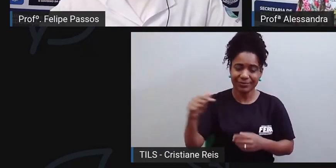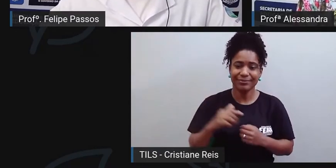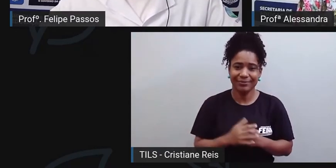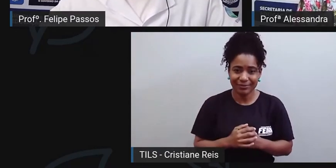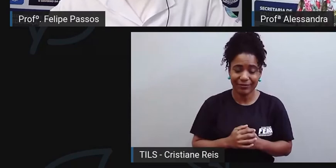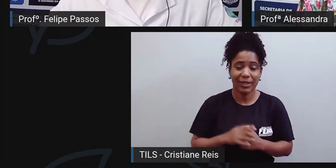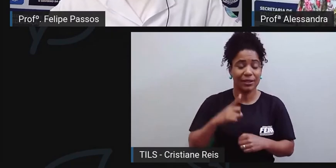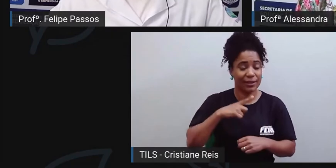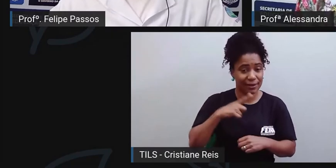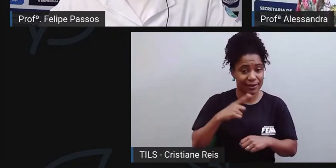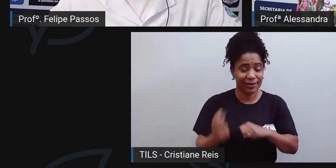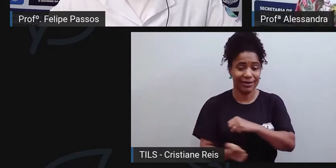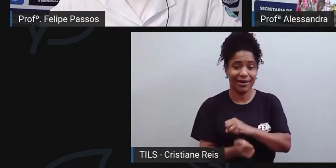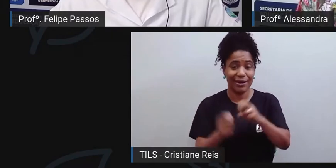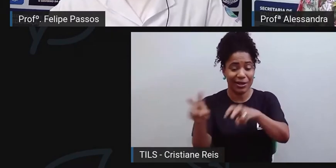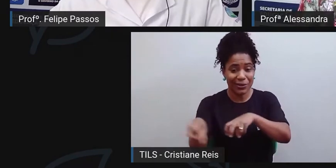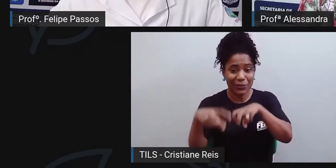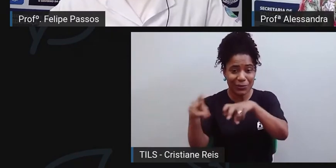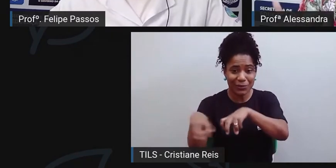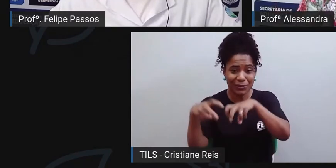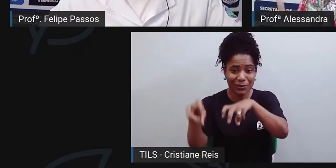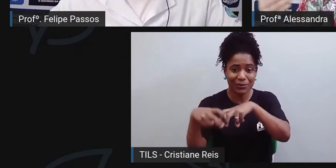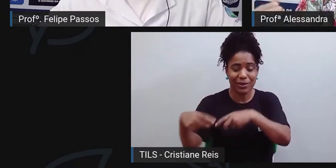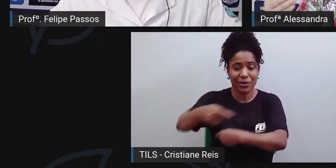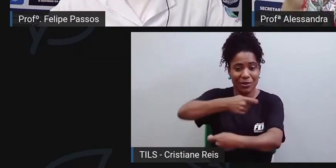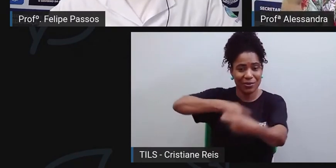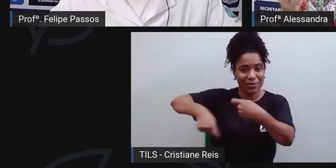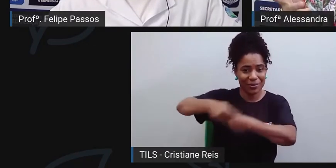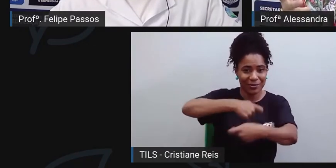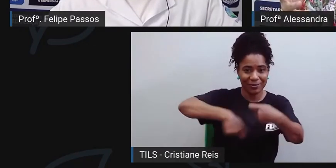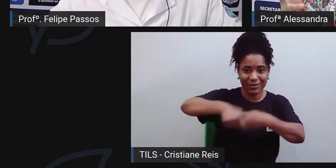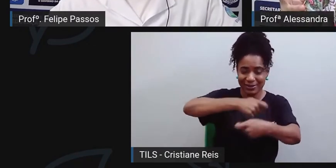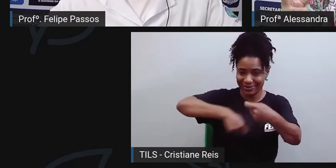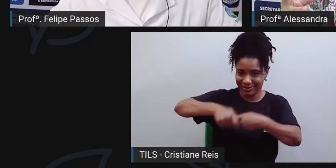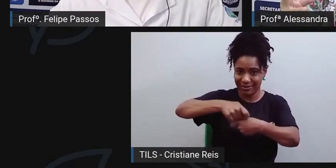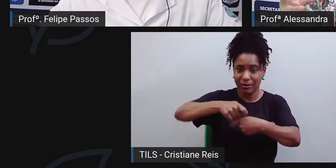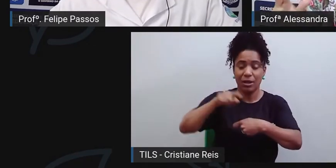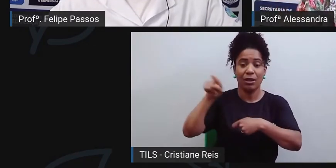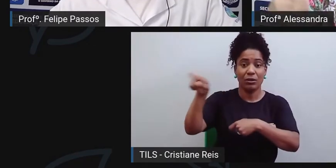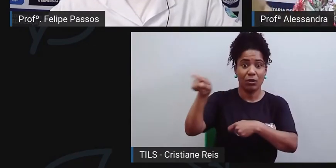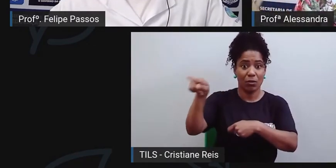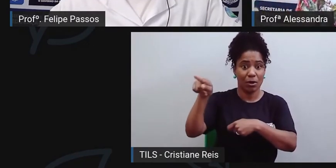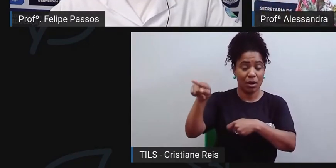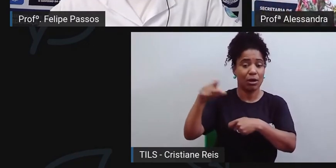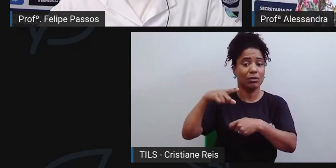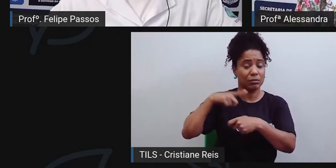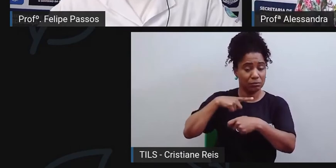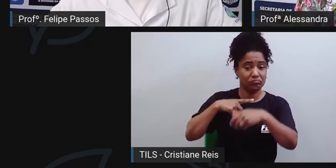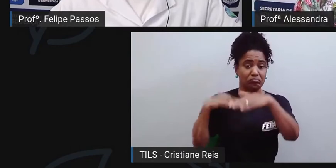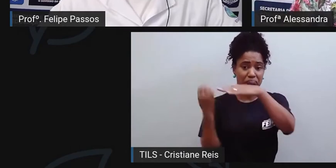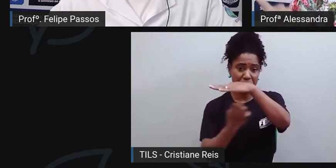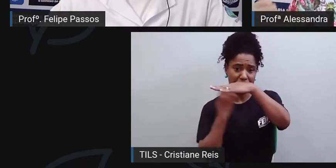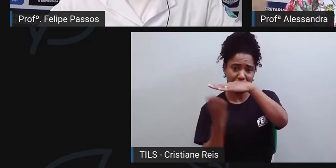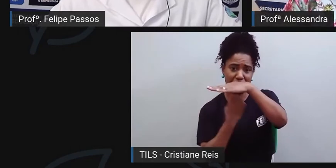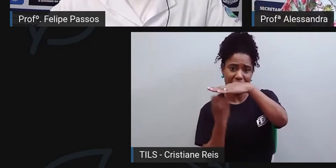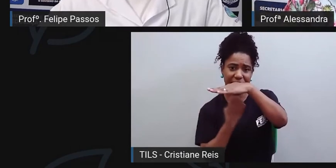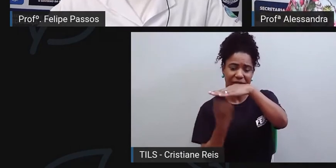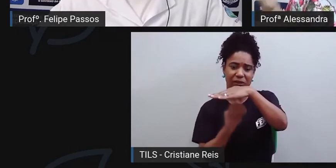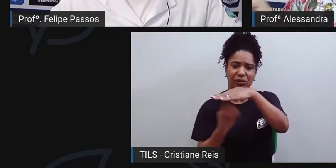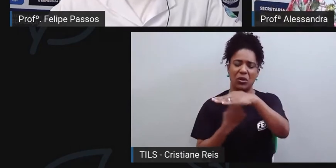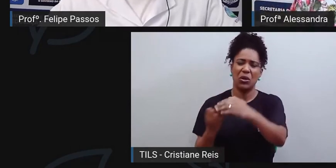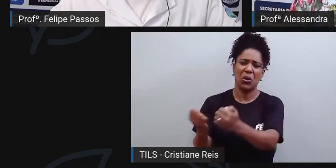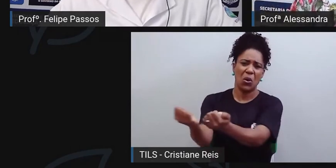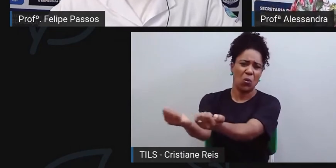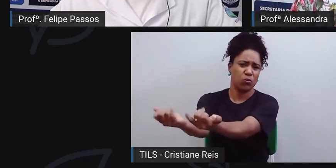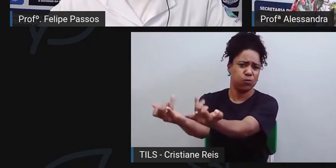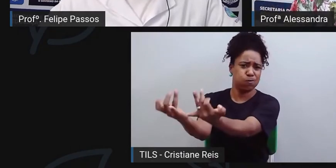comercial e que essa, porque como produz em uma escala, posso dizer assim, empresarial, ela precisa produzir